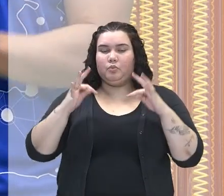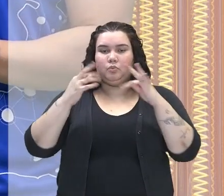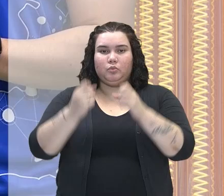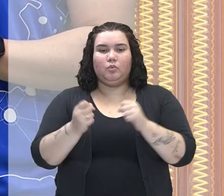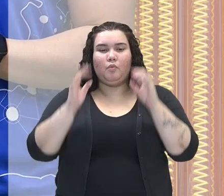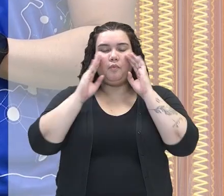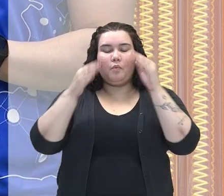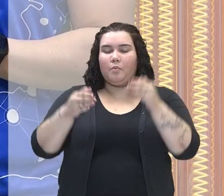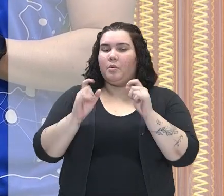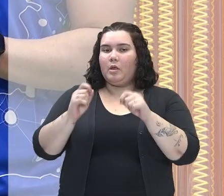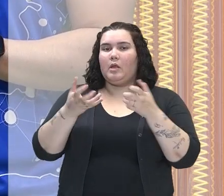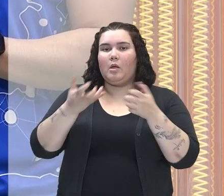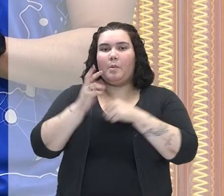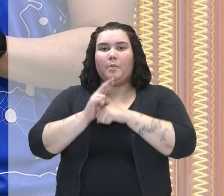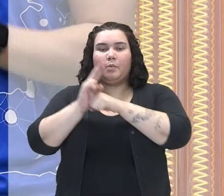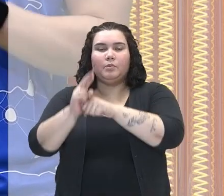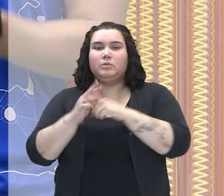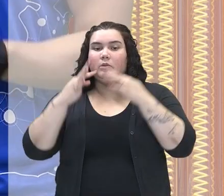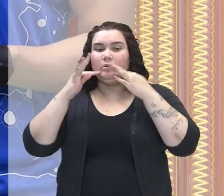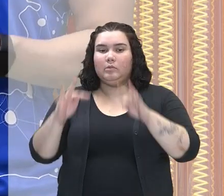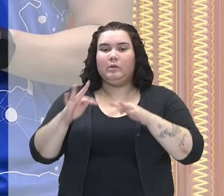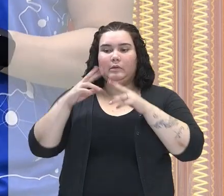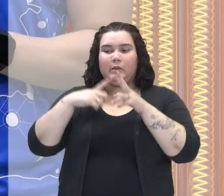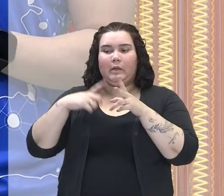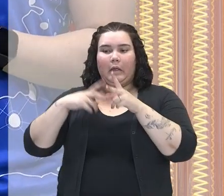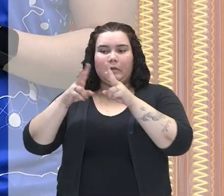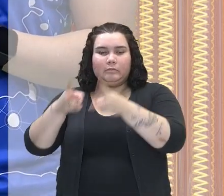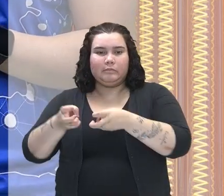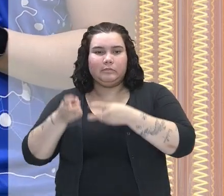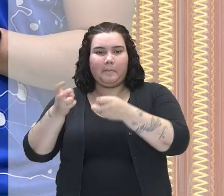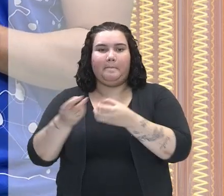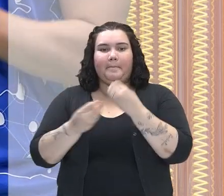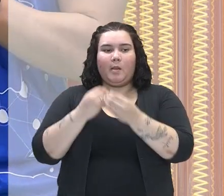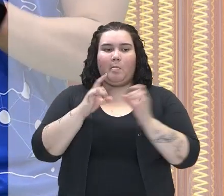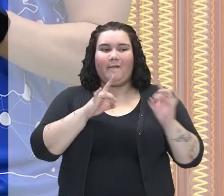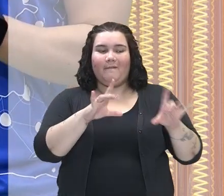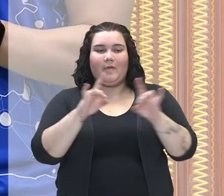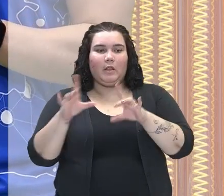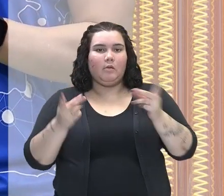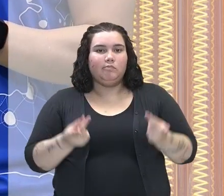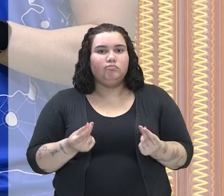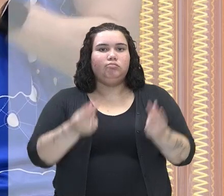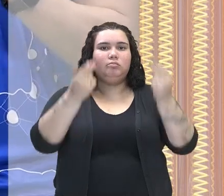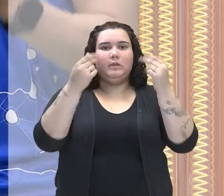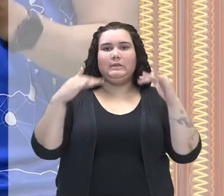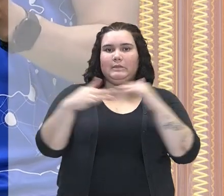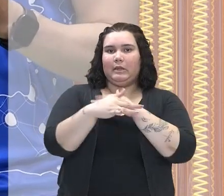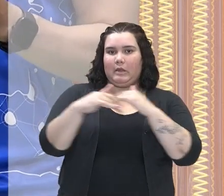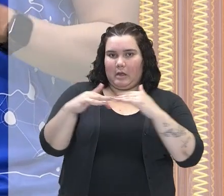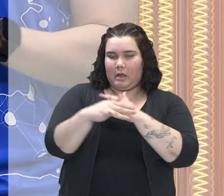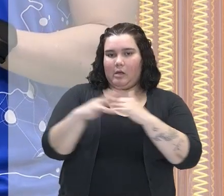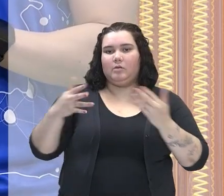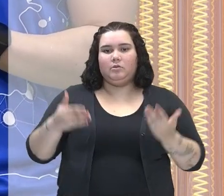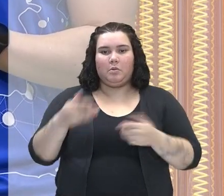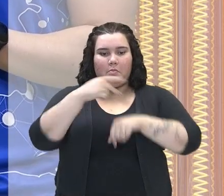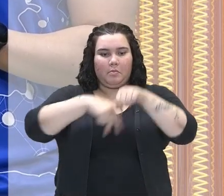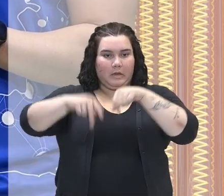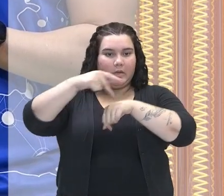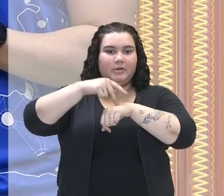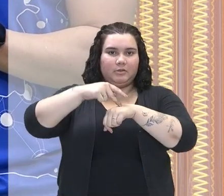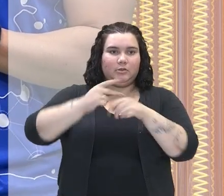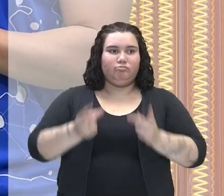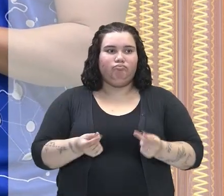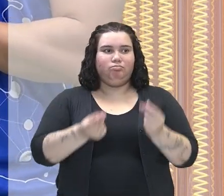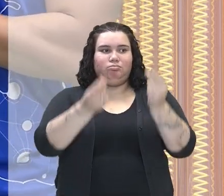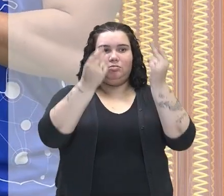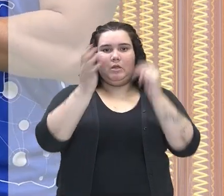extrair o máximo de recursos naturais com o propósito de gerar lucros ali para a metrópole, para o país colonizador,